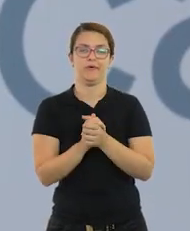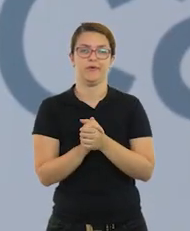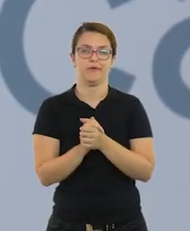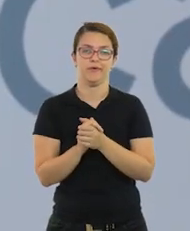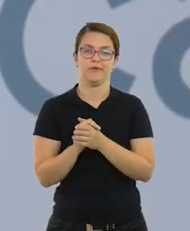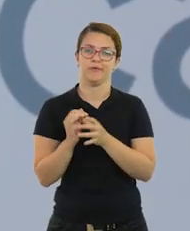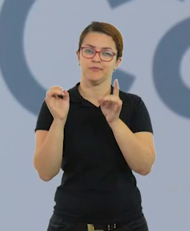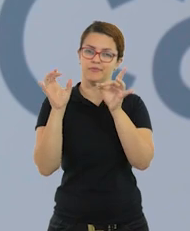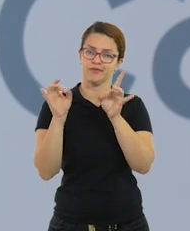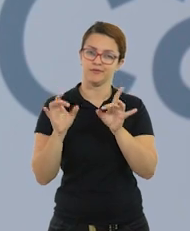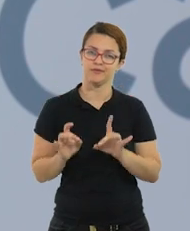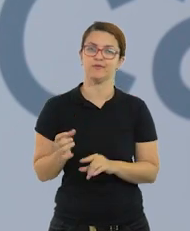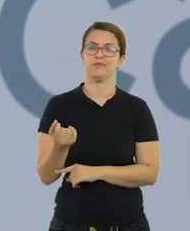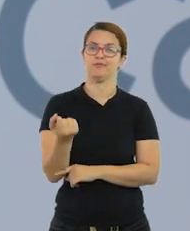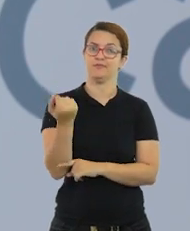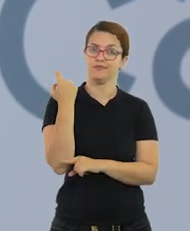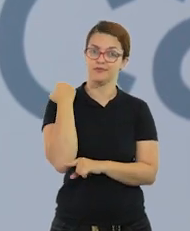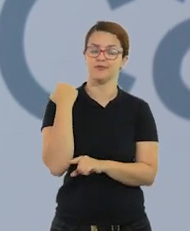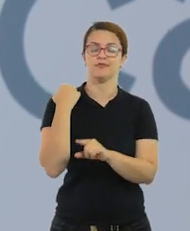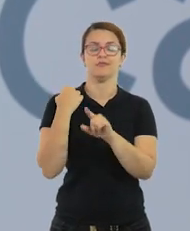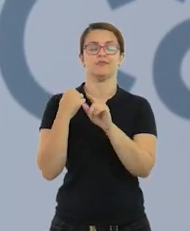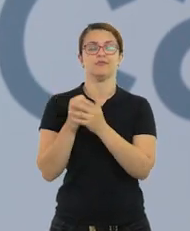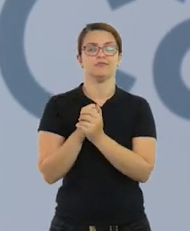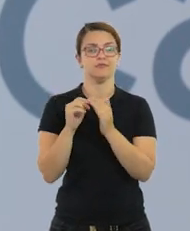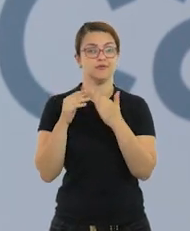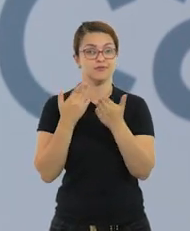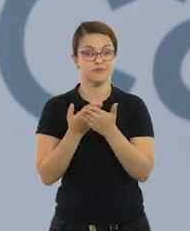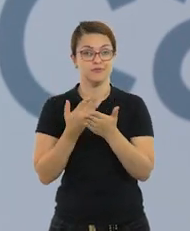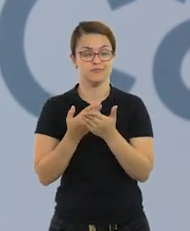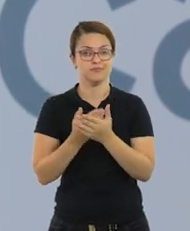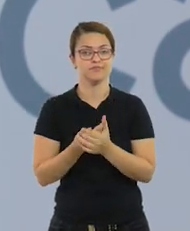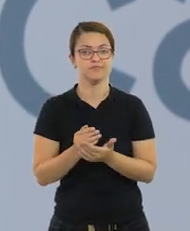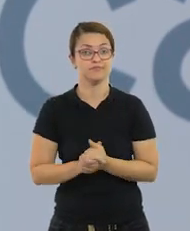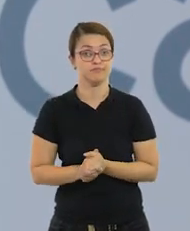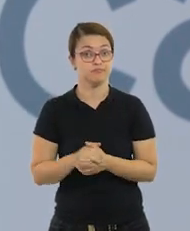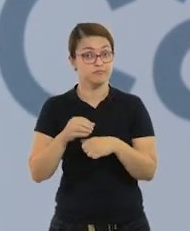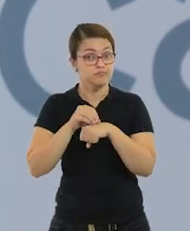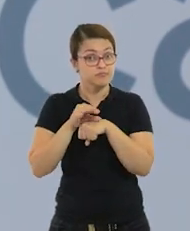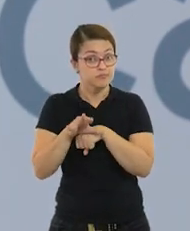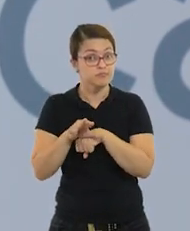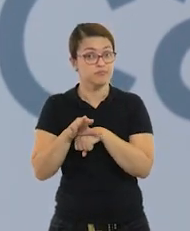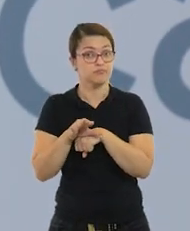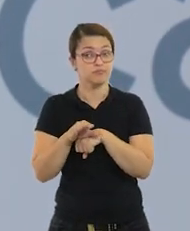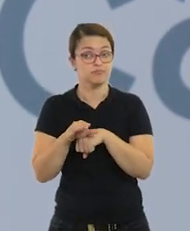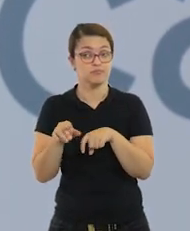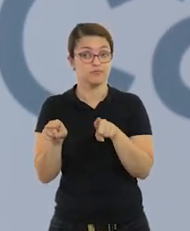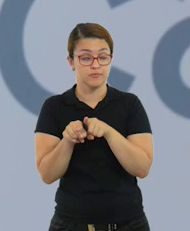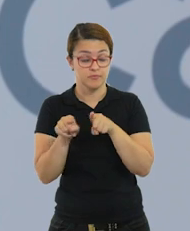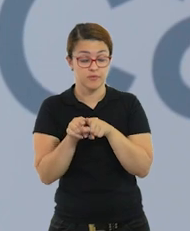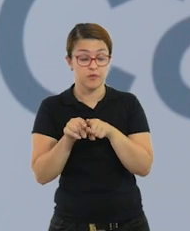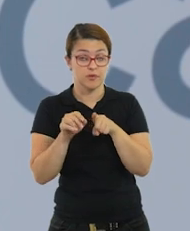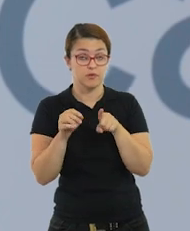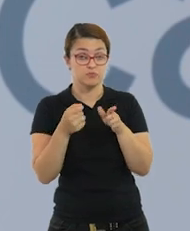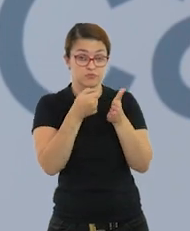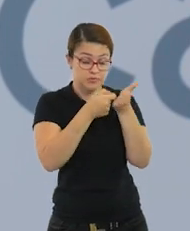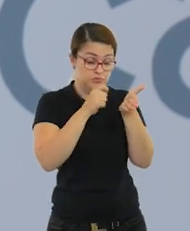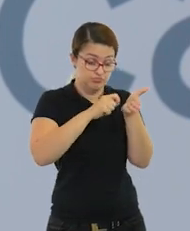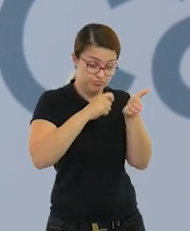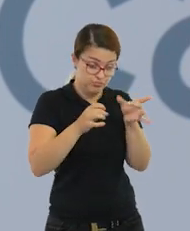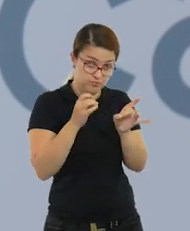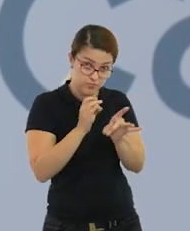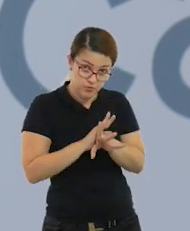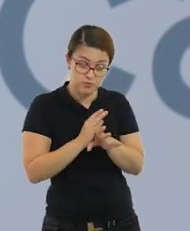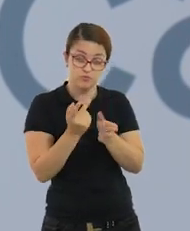momento especial que vocês tiveram na escola. E para enriquecer o texto de vocês eu sugiro que vocês façam um